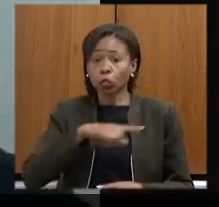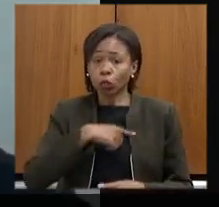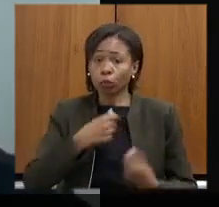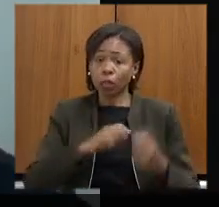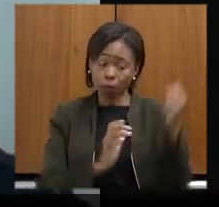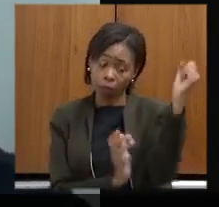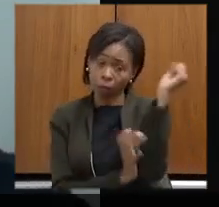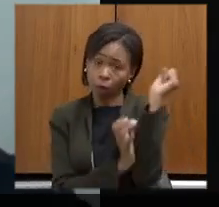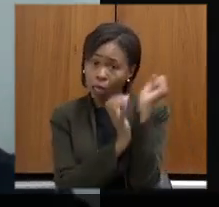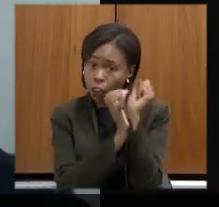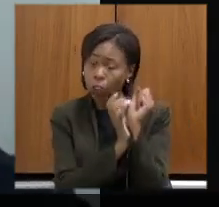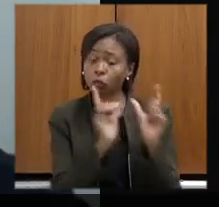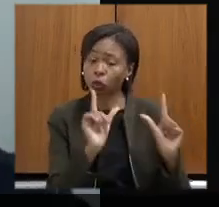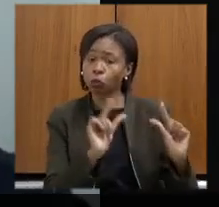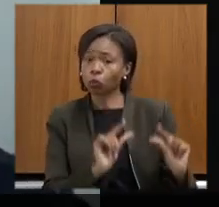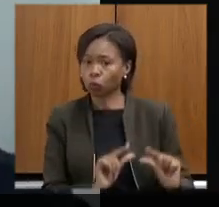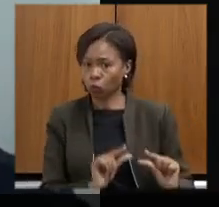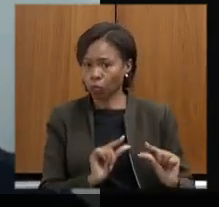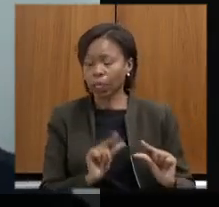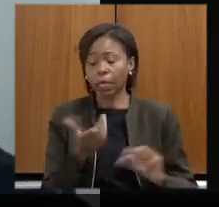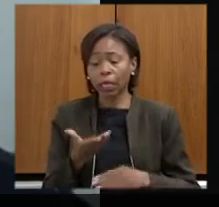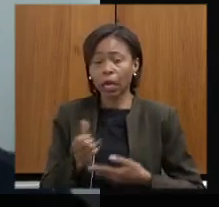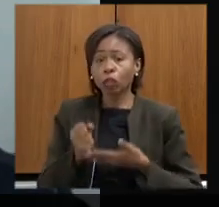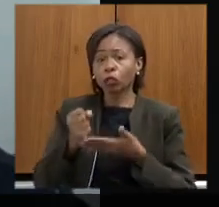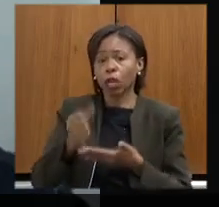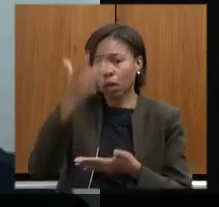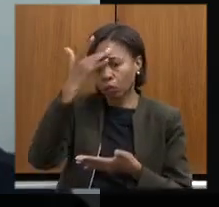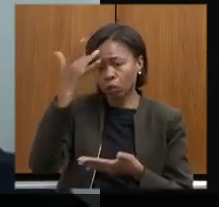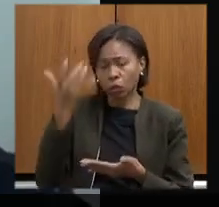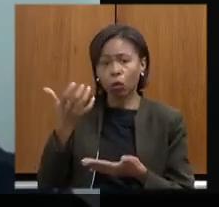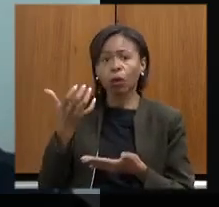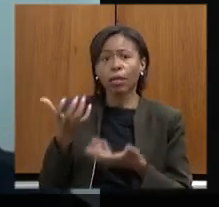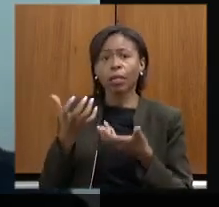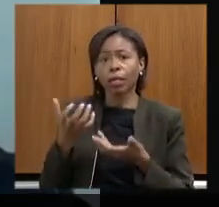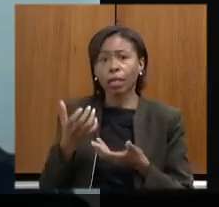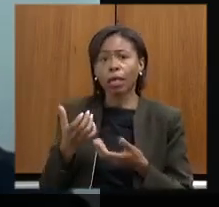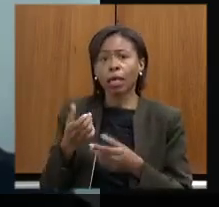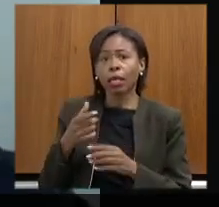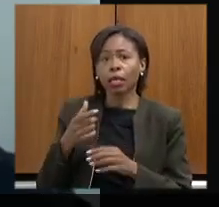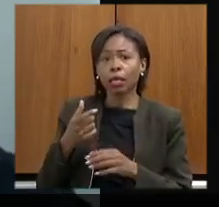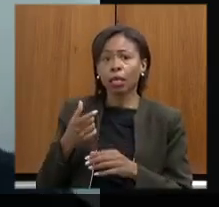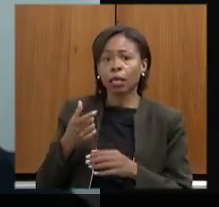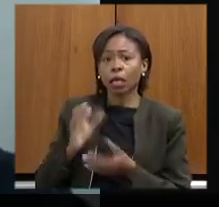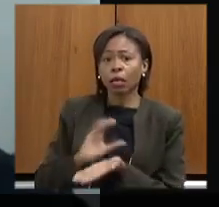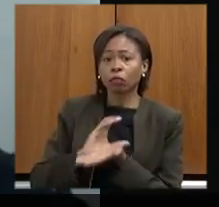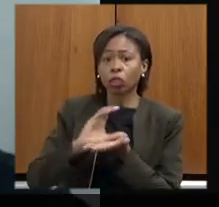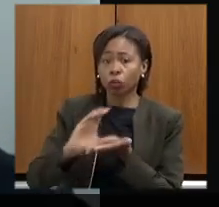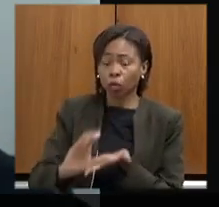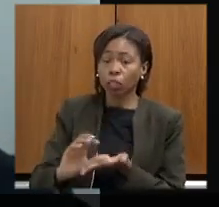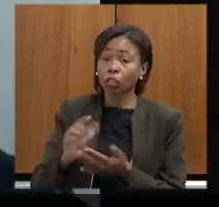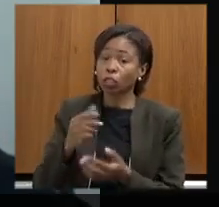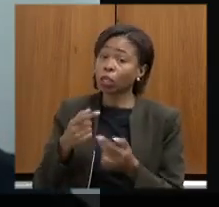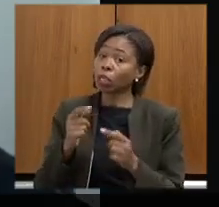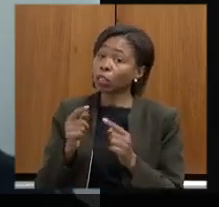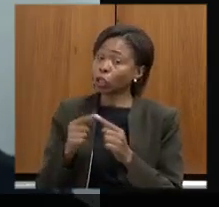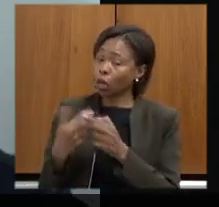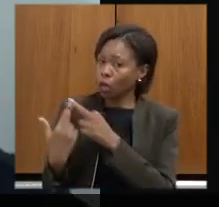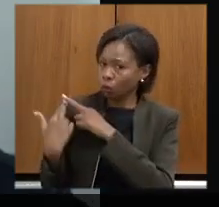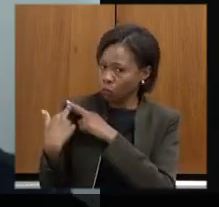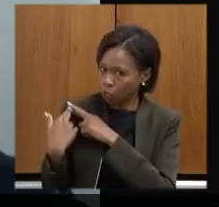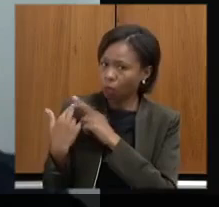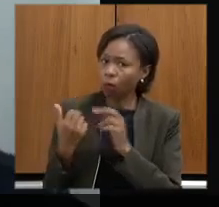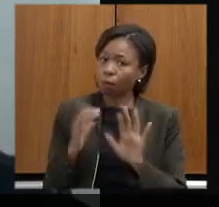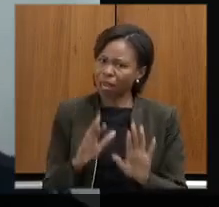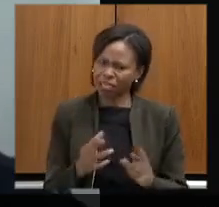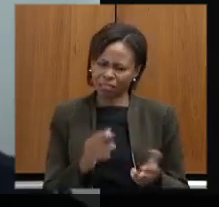burocracia e favorecer aqueles que querem fazer investimentos de forma responsável mas de forma irresponsável e com questões